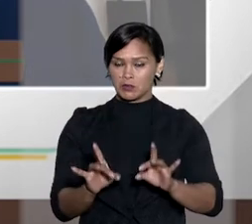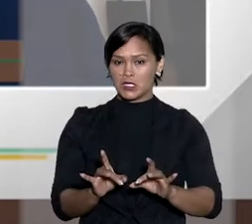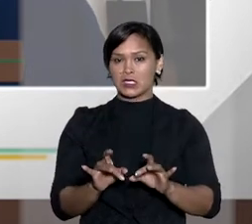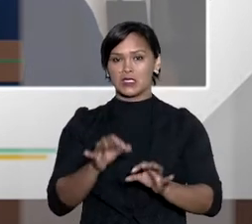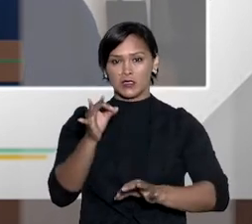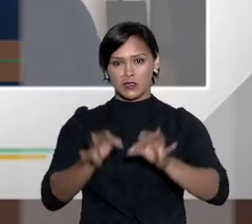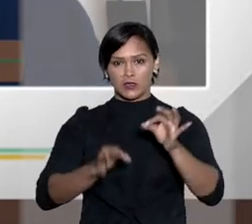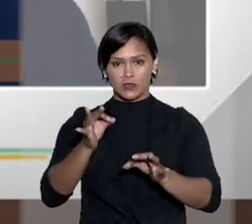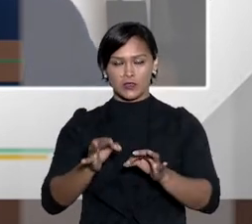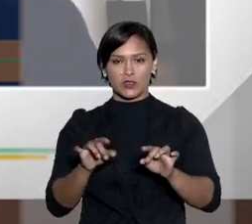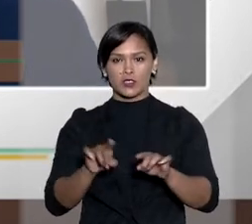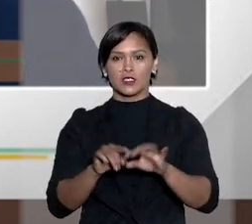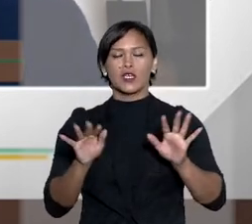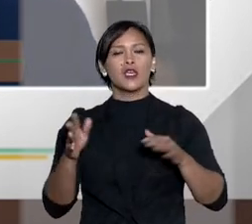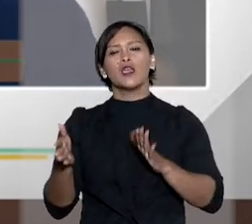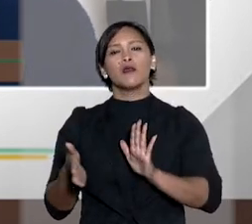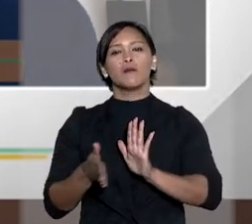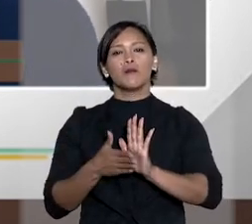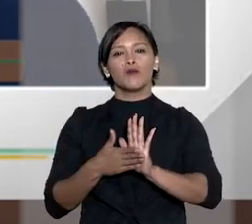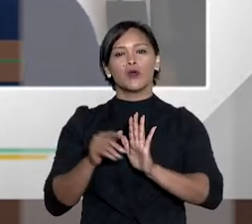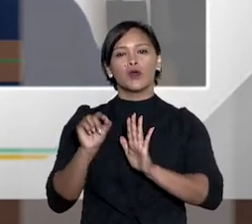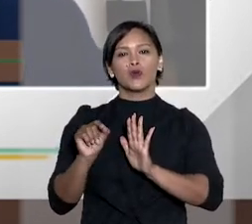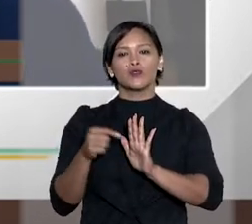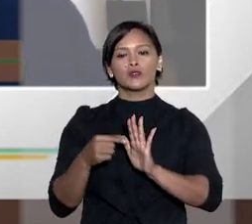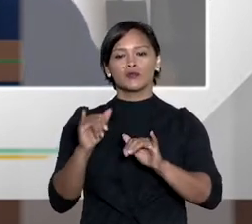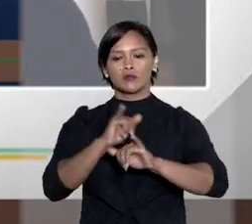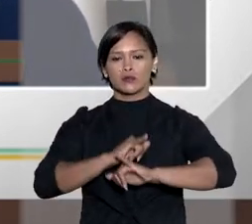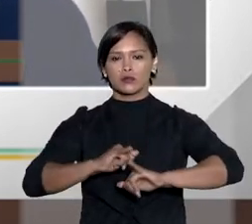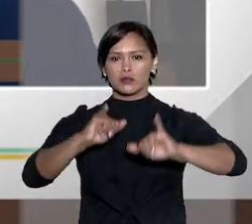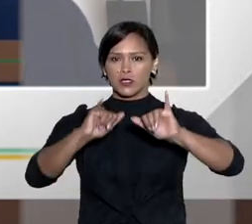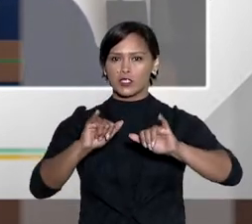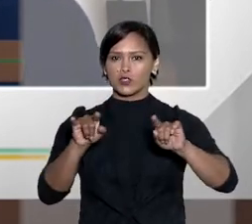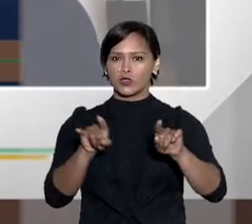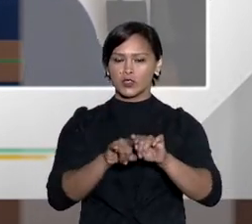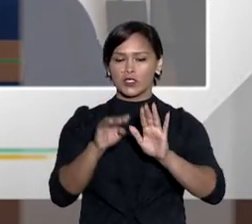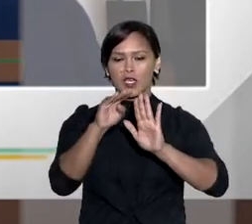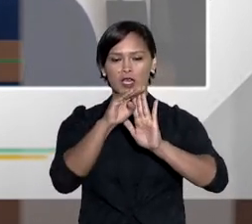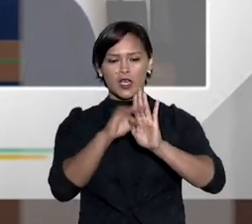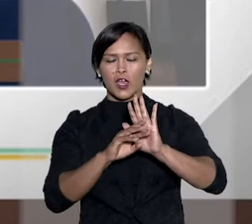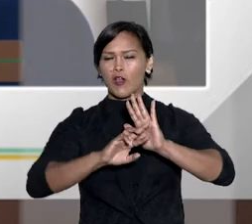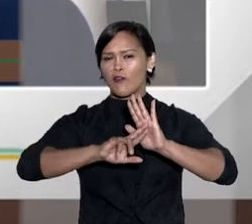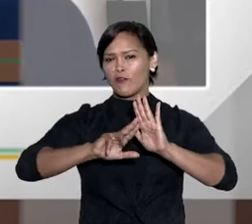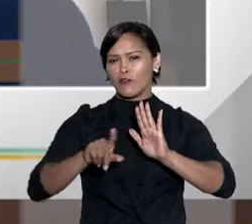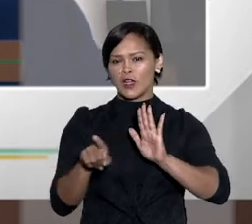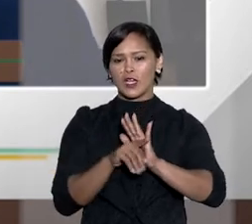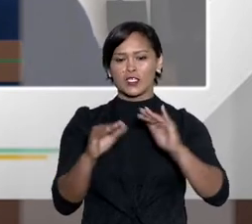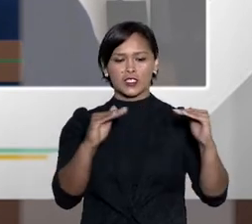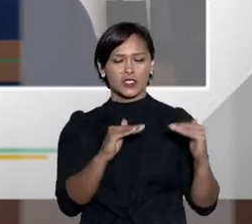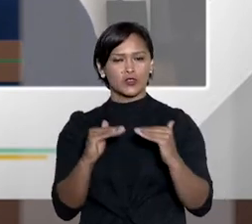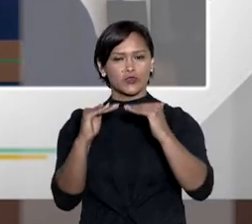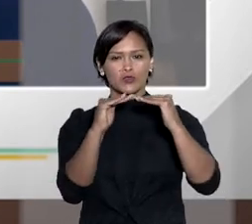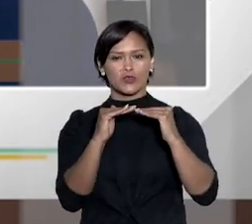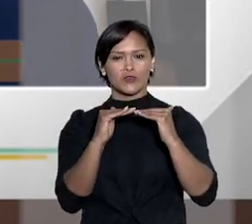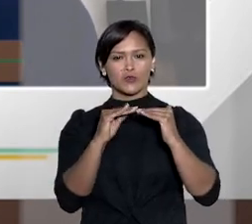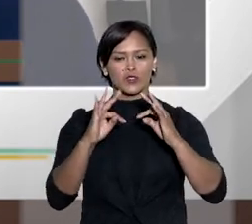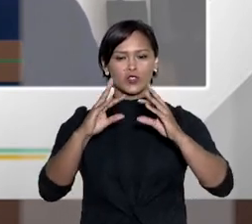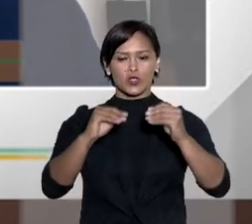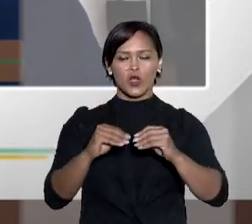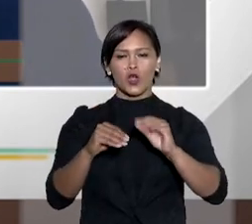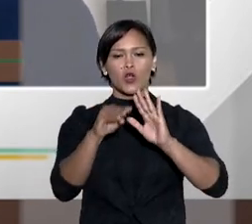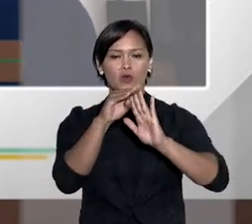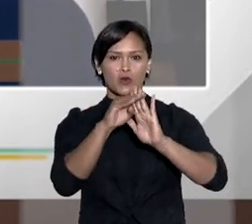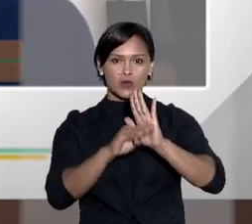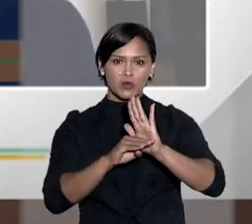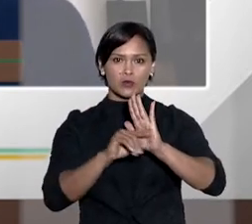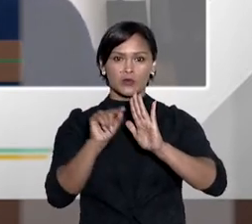e propôs enunciados, esses enunciados uniformizaram os procedimentos